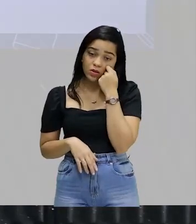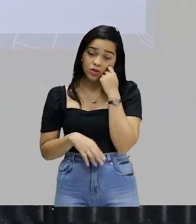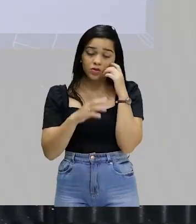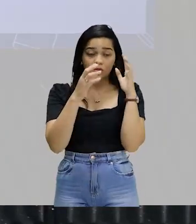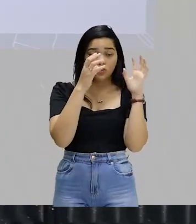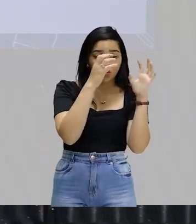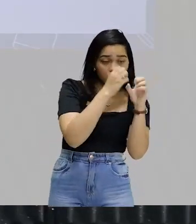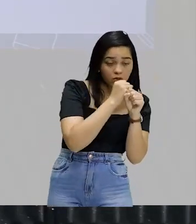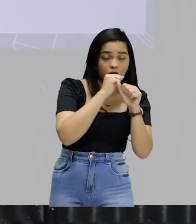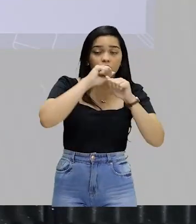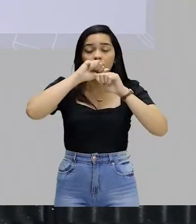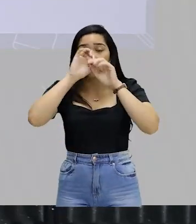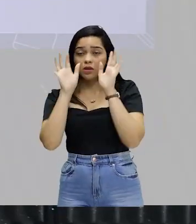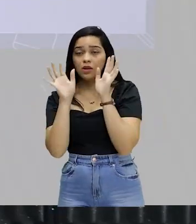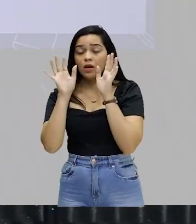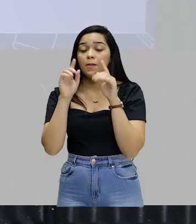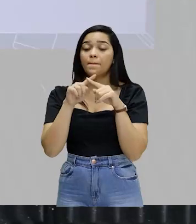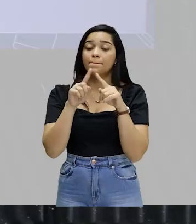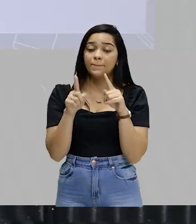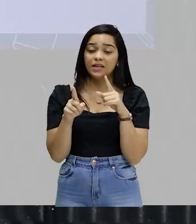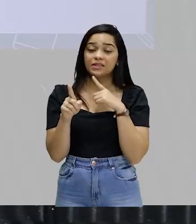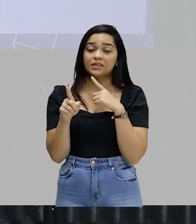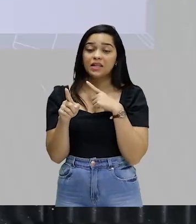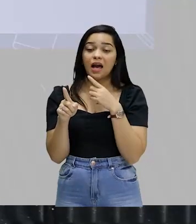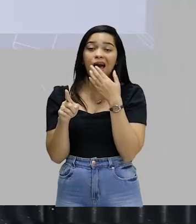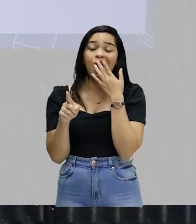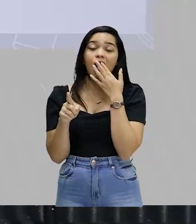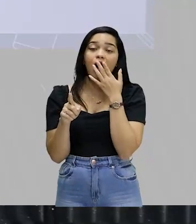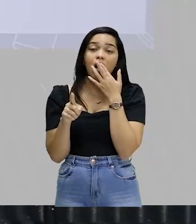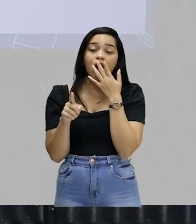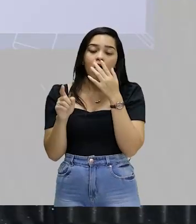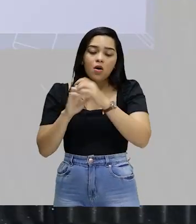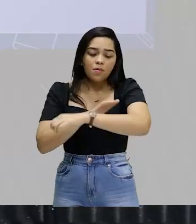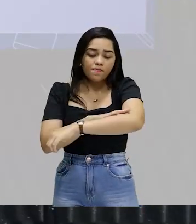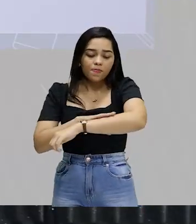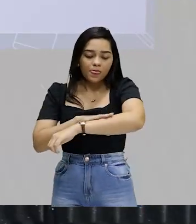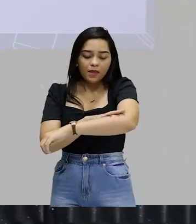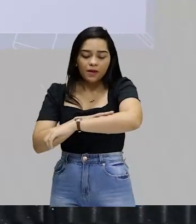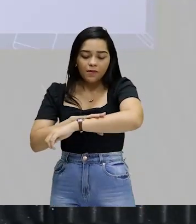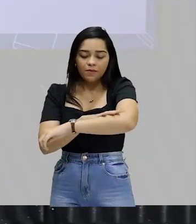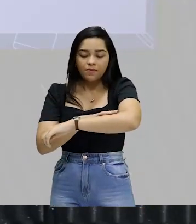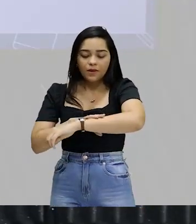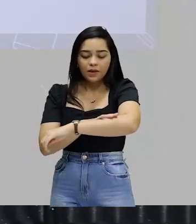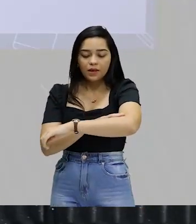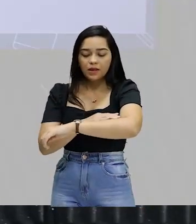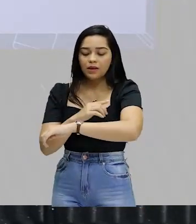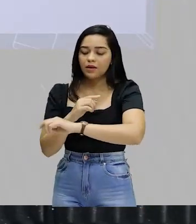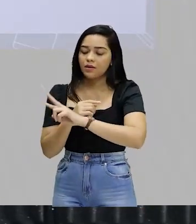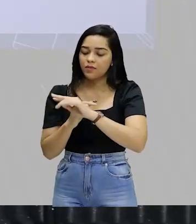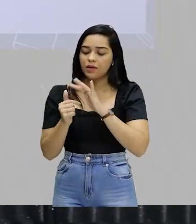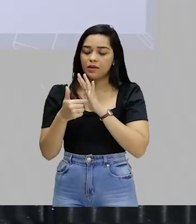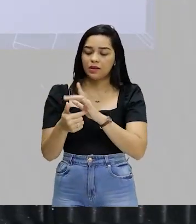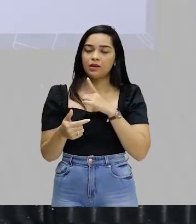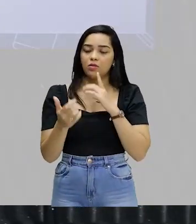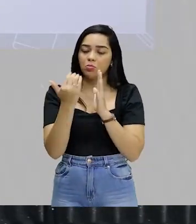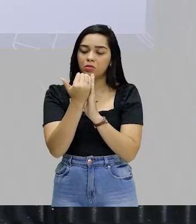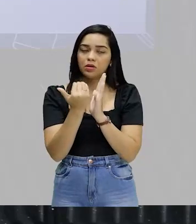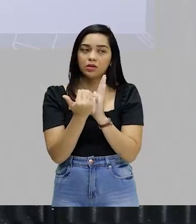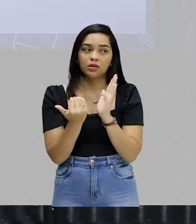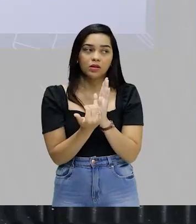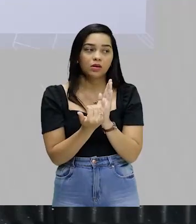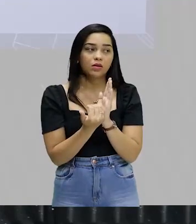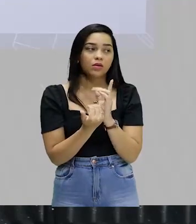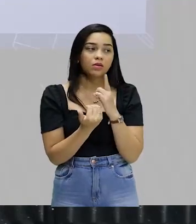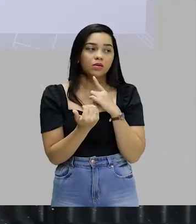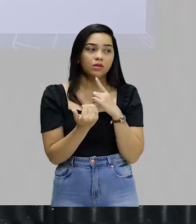preconceito quanto quem sofreu, mas aí a tonalidade da cor da pele acaba estabelecendo o critério para